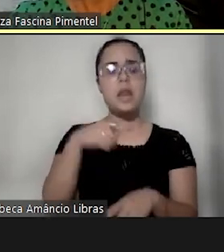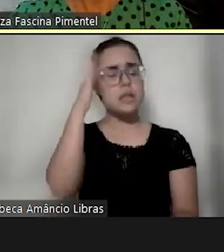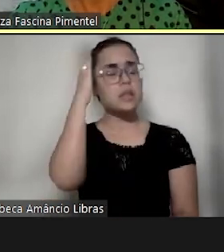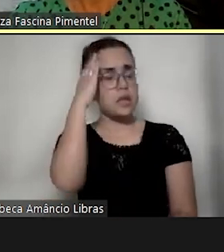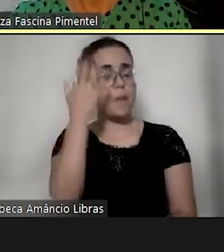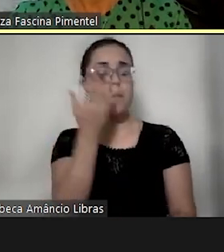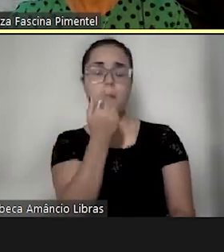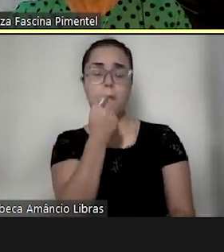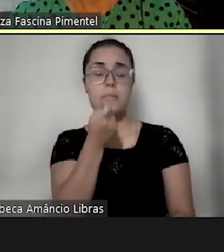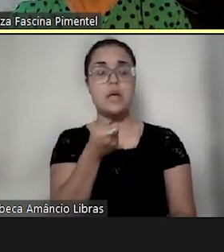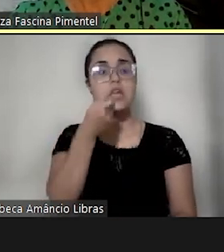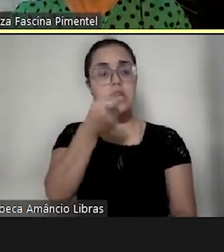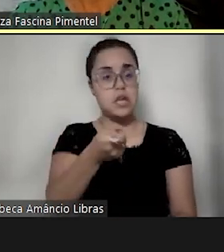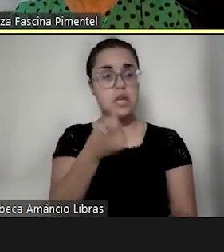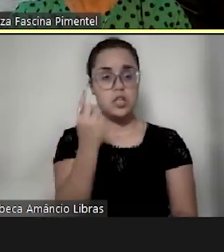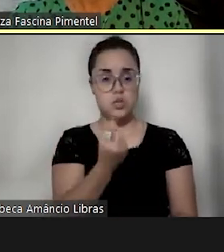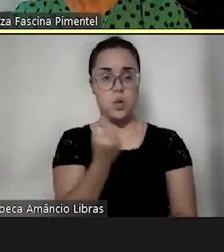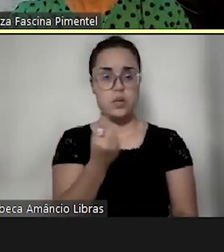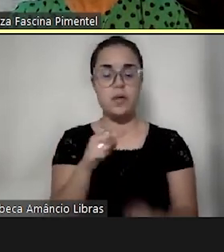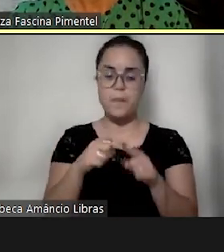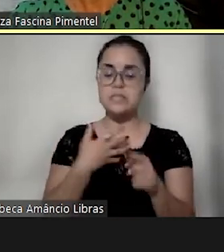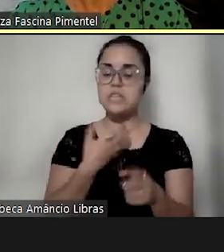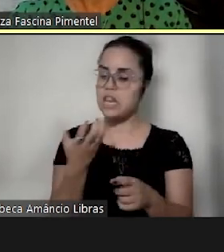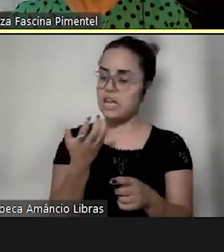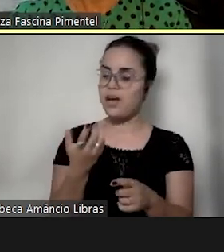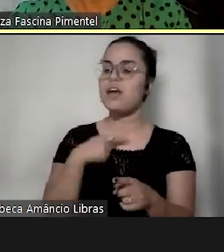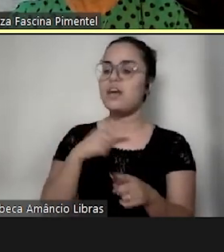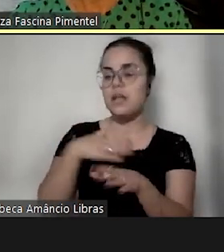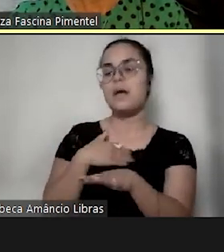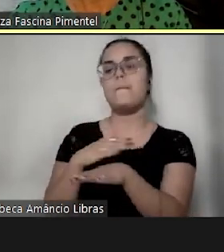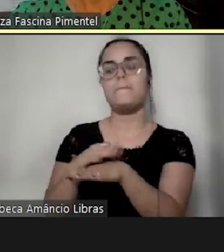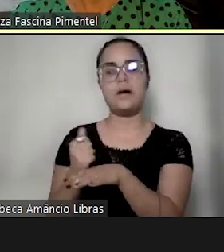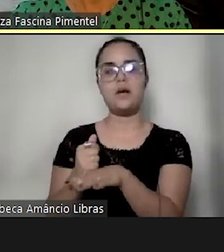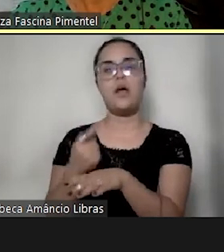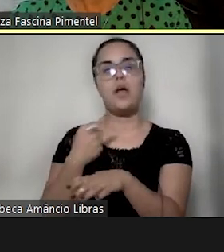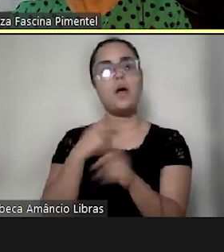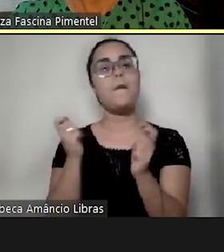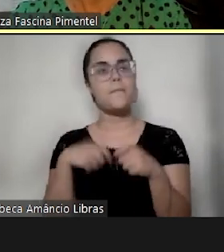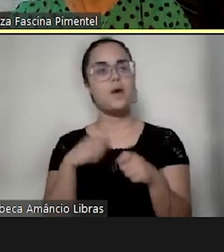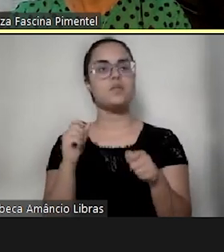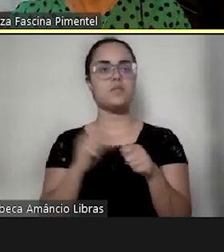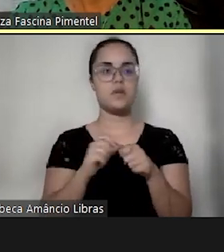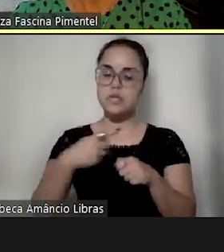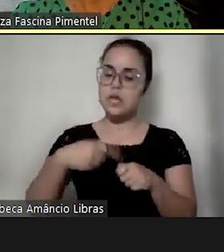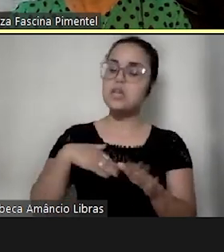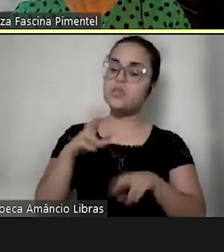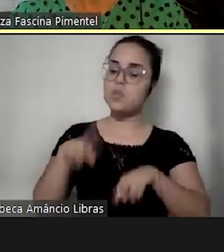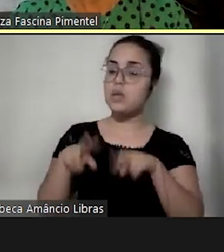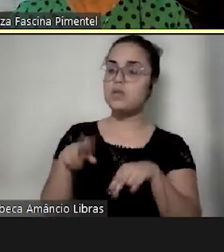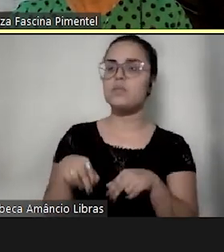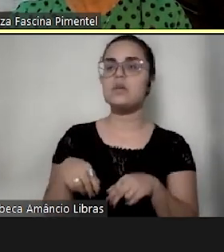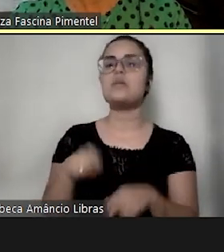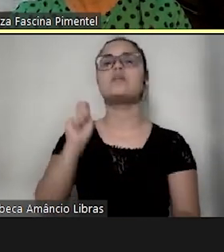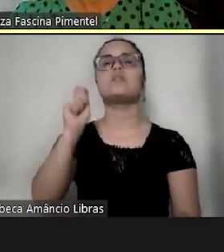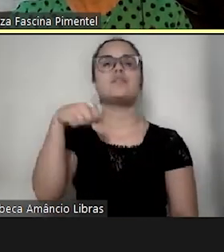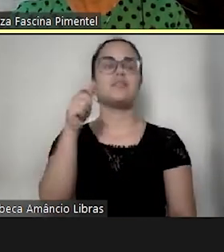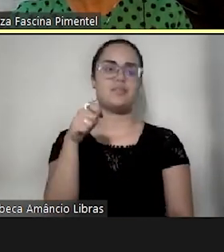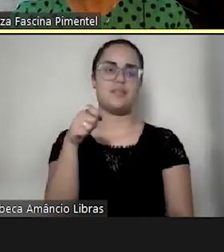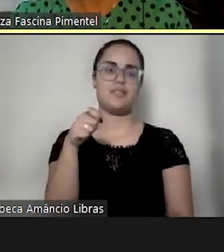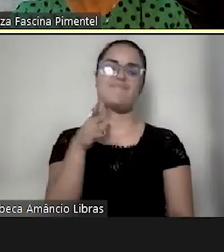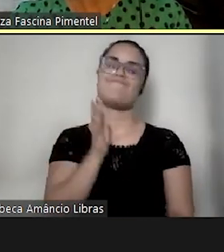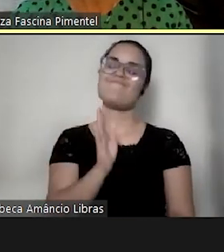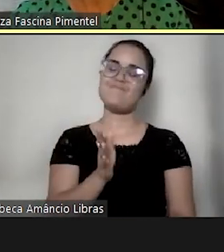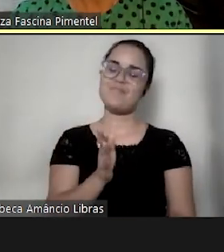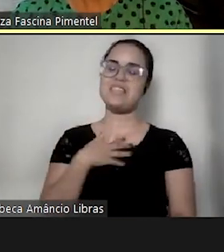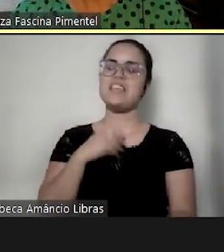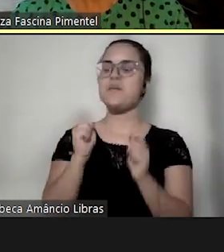mas ele quer, ele me pede. E eu posso fazer isso de vez em quando? Ai, eu posso, posso